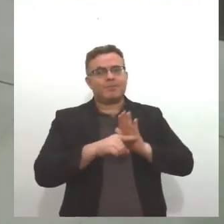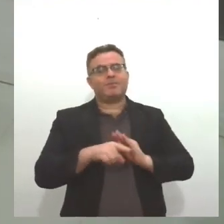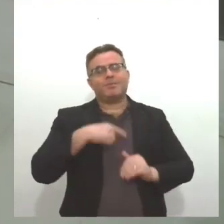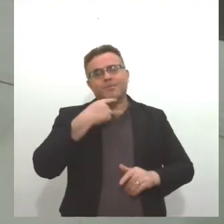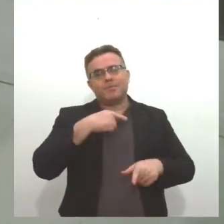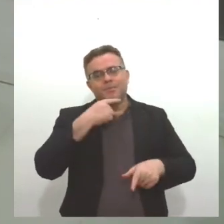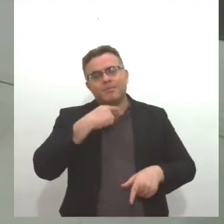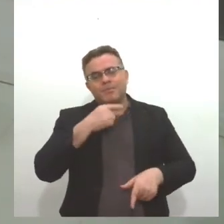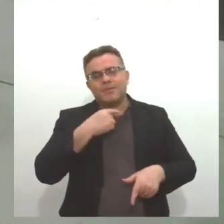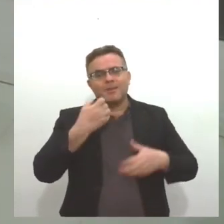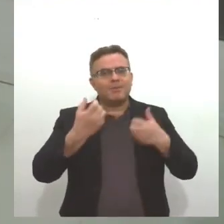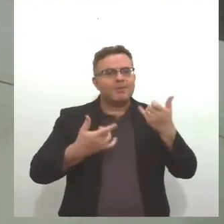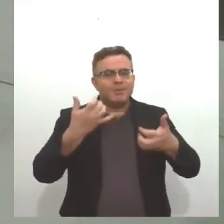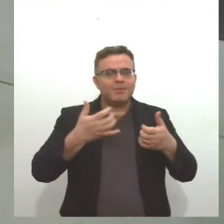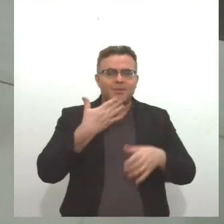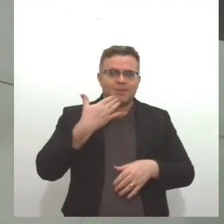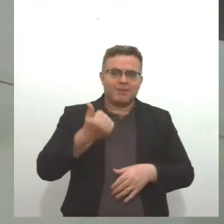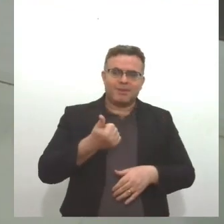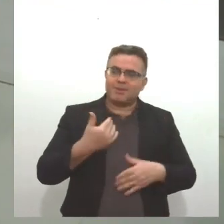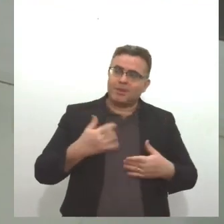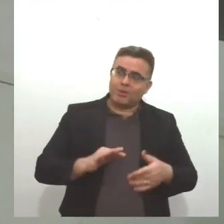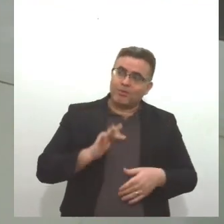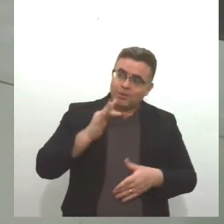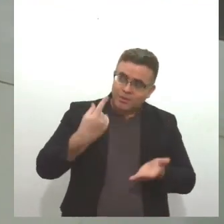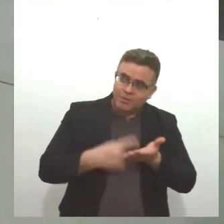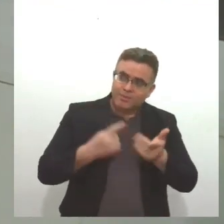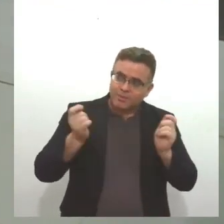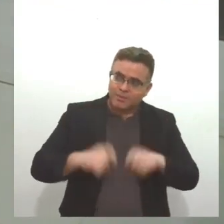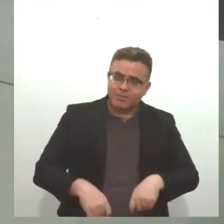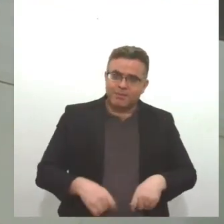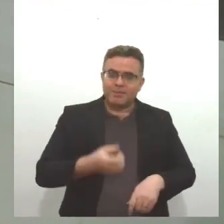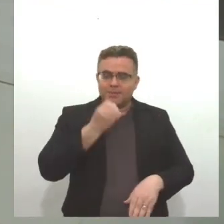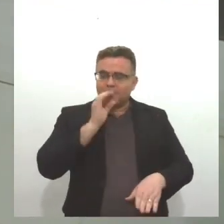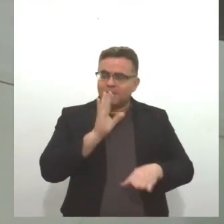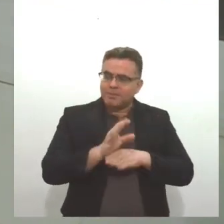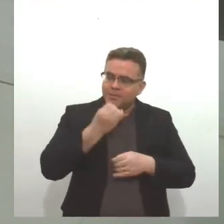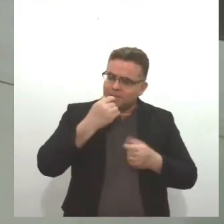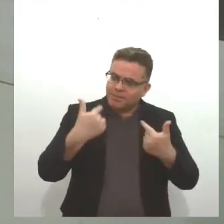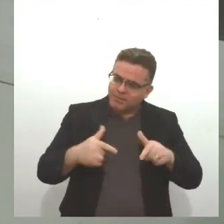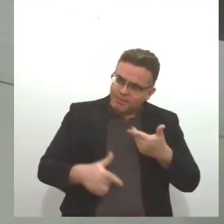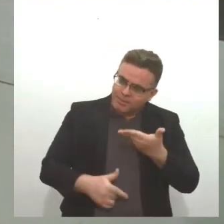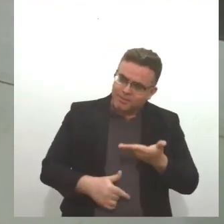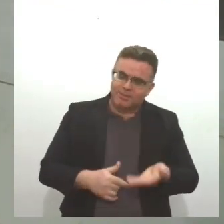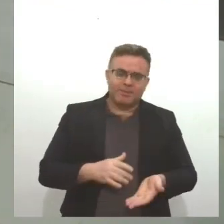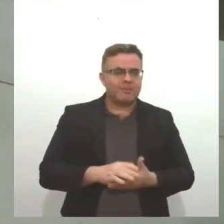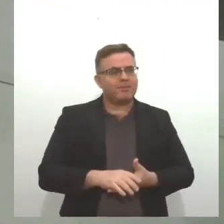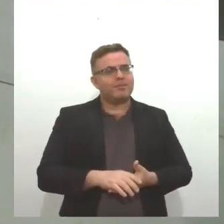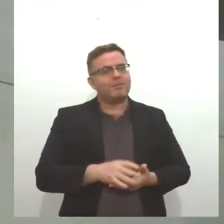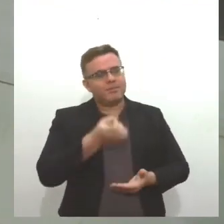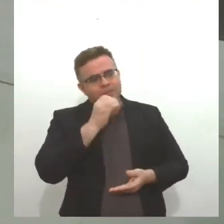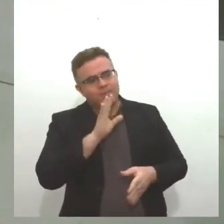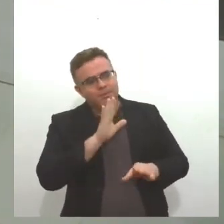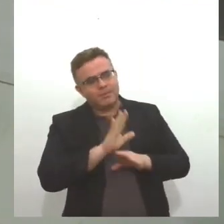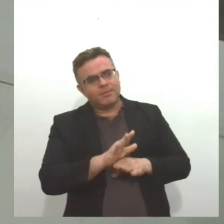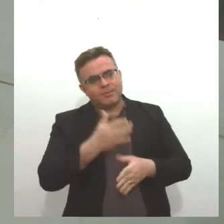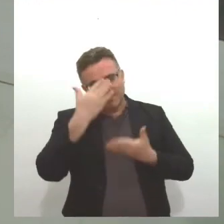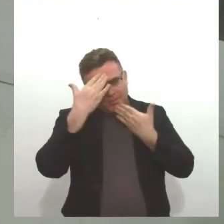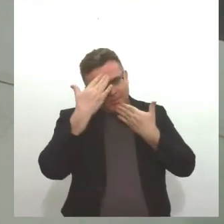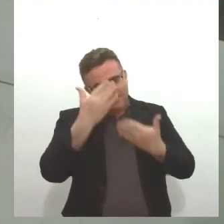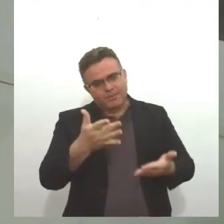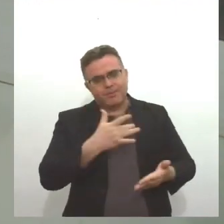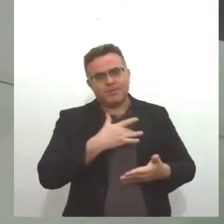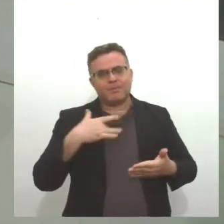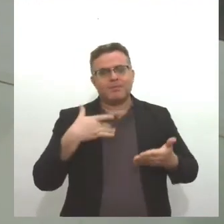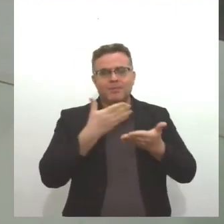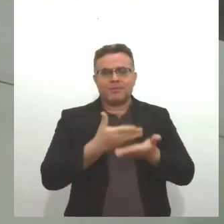mais sobre esse assunto. Mas outras oportunidades virão também. Boa tarde, bom trabalho. Boa tarde, obrigado. Saúde a todos.